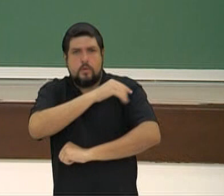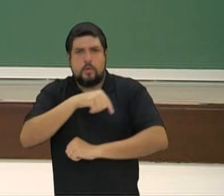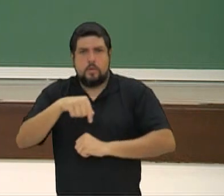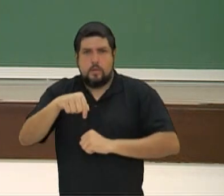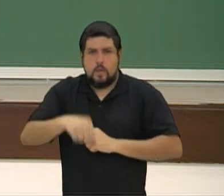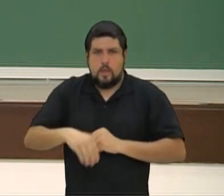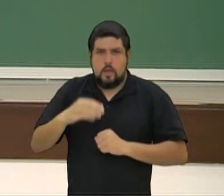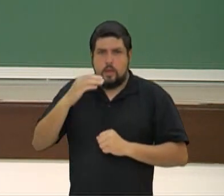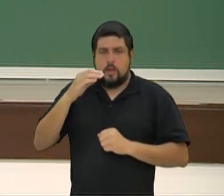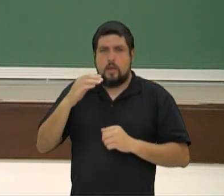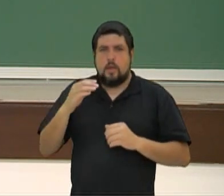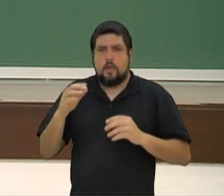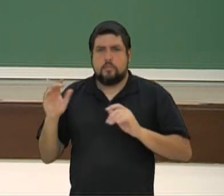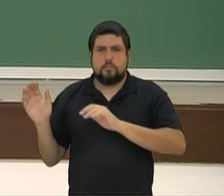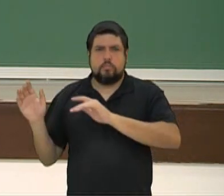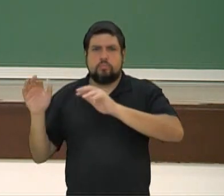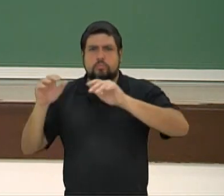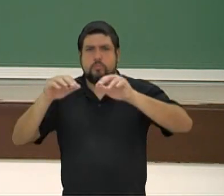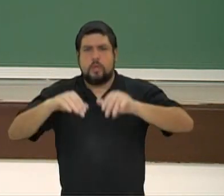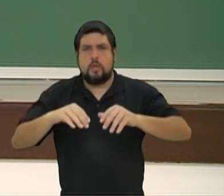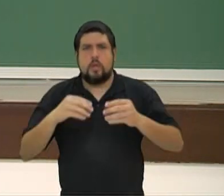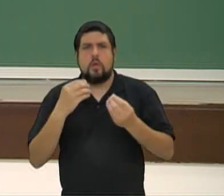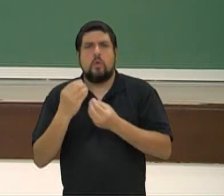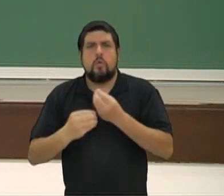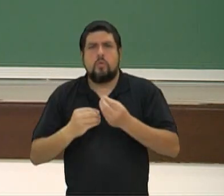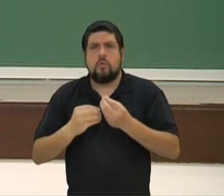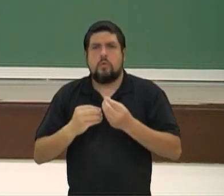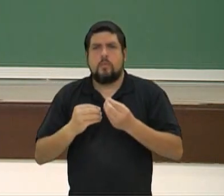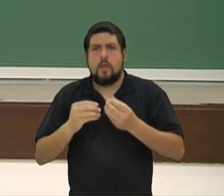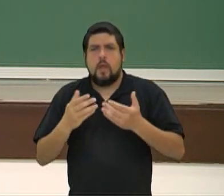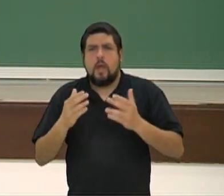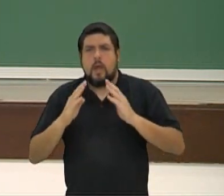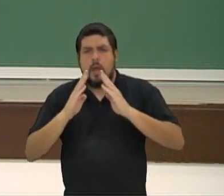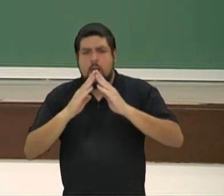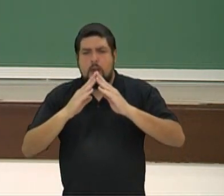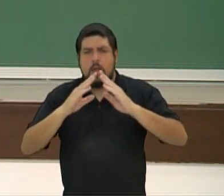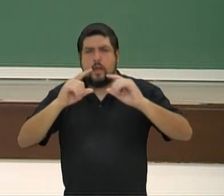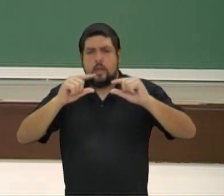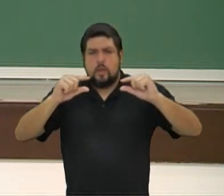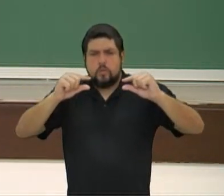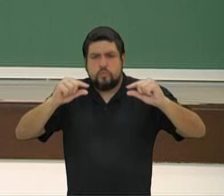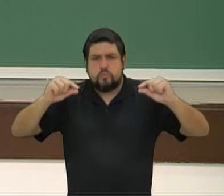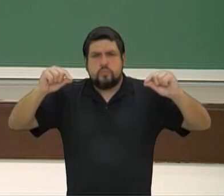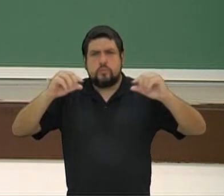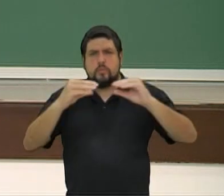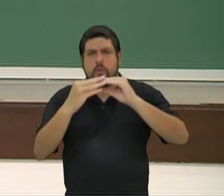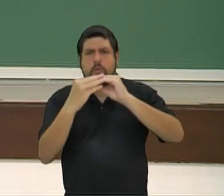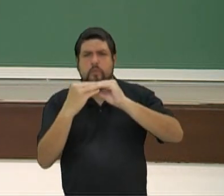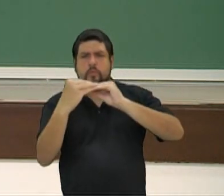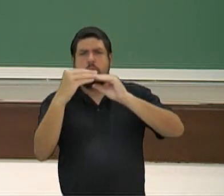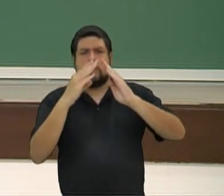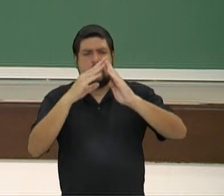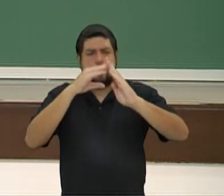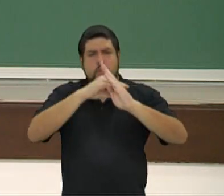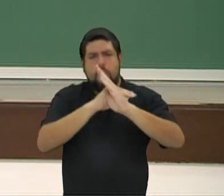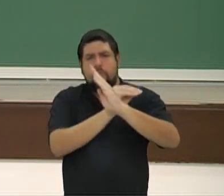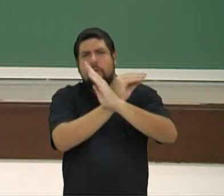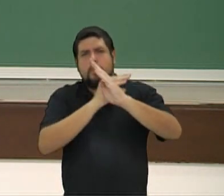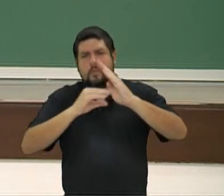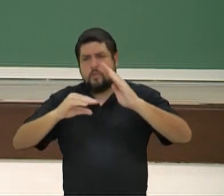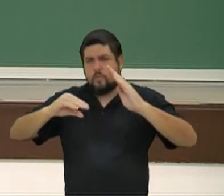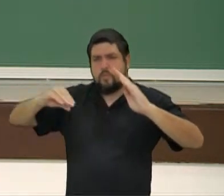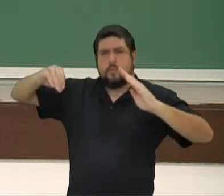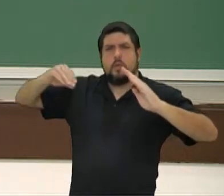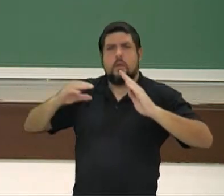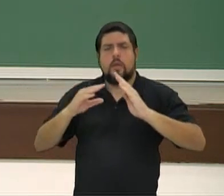imigração polonesa, as chamadas vilabrequins, aquelas características das pontas, assim, mais ou menos semelhante àquelas semelhantes. Não tem nada a o capitel, mas também